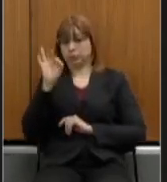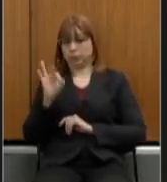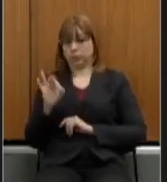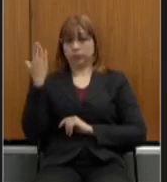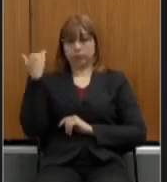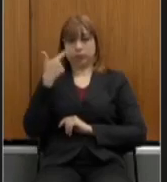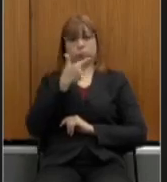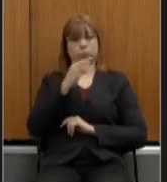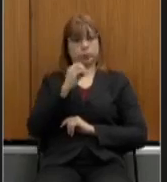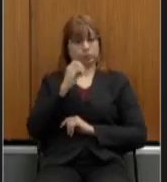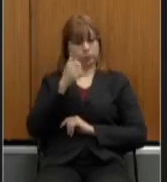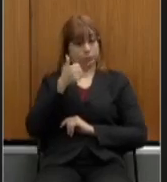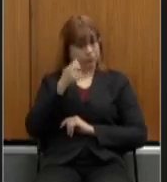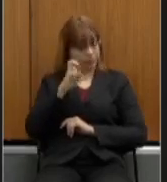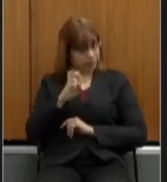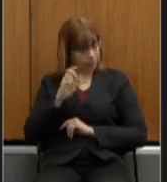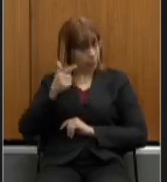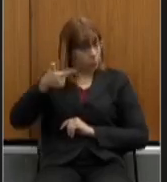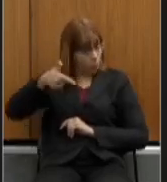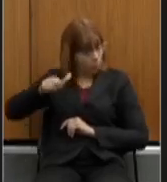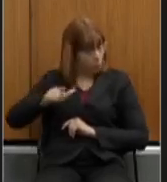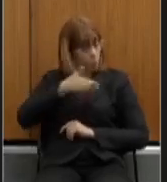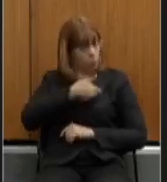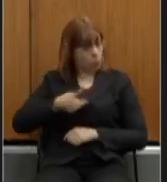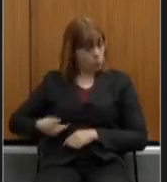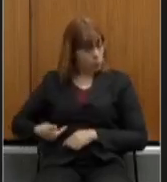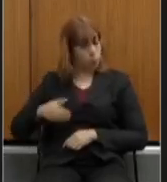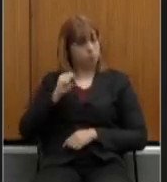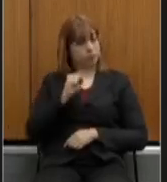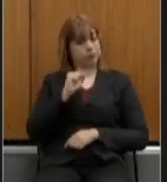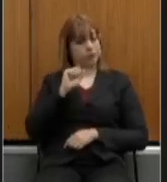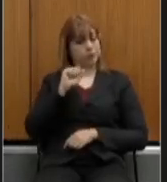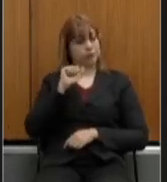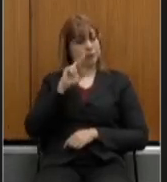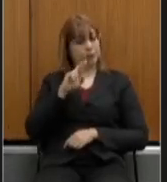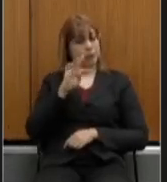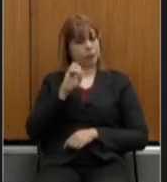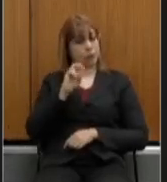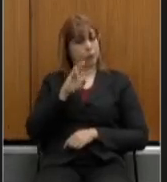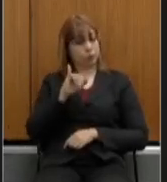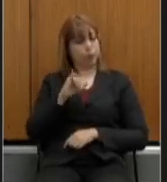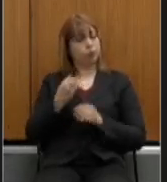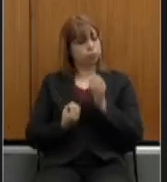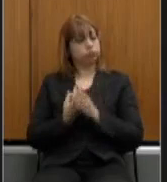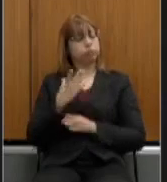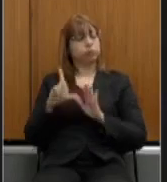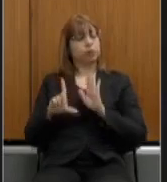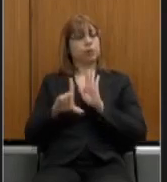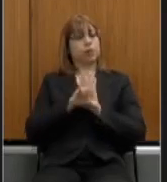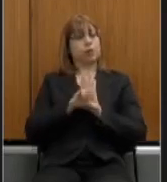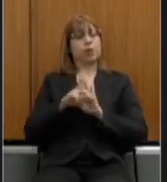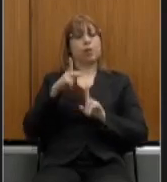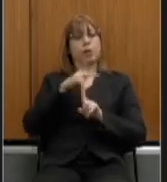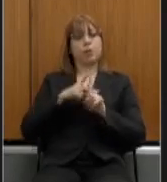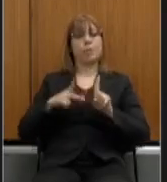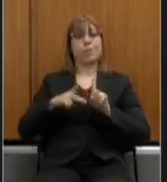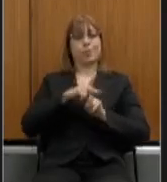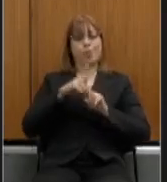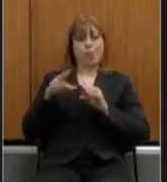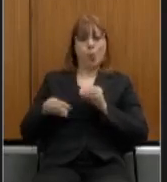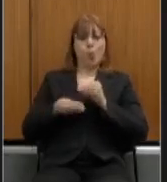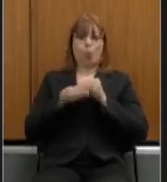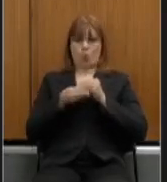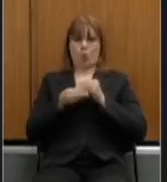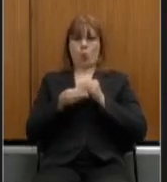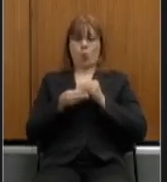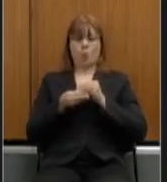já no governo seguinte do governador Sartori nós criamos a lei da previdência complementar